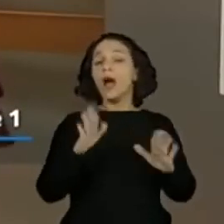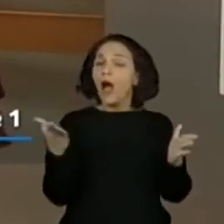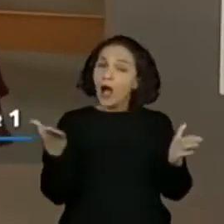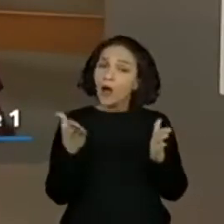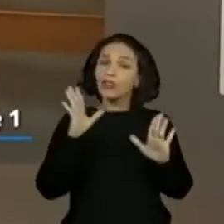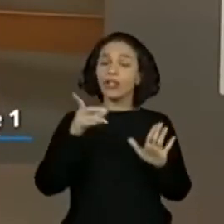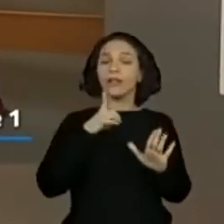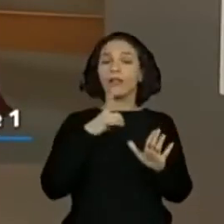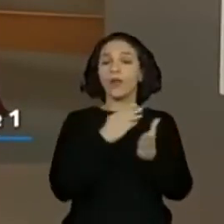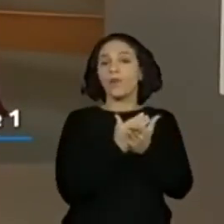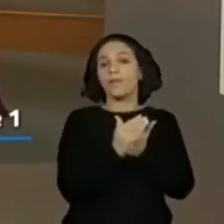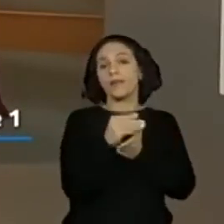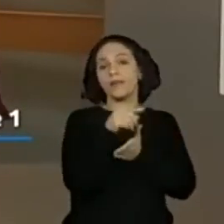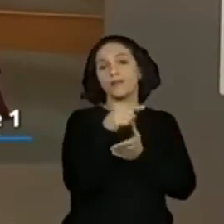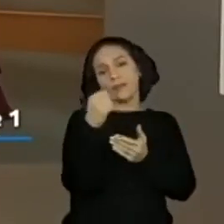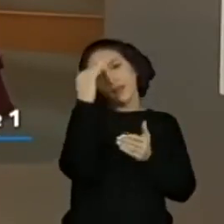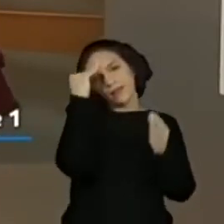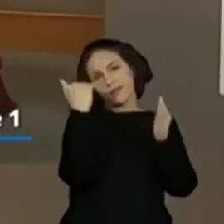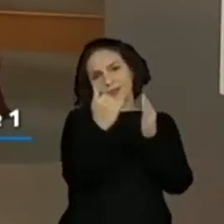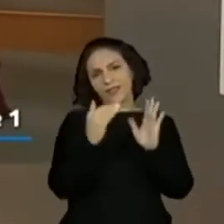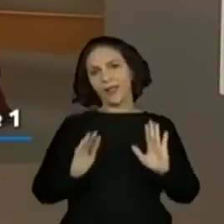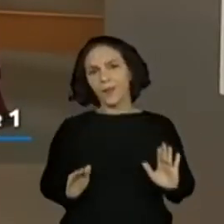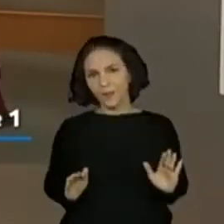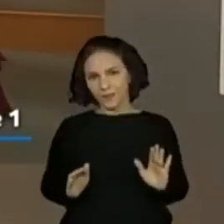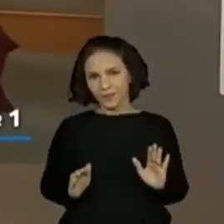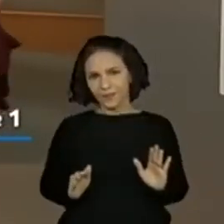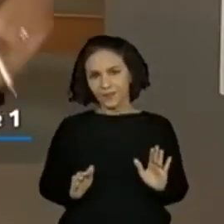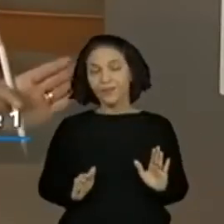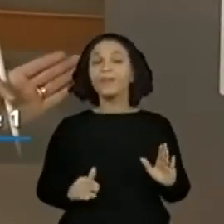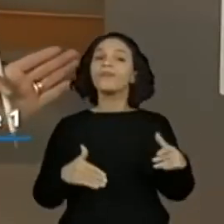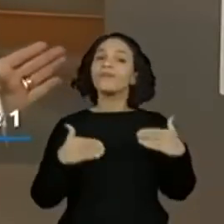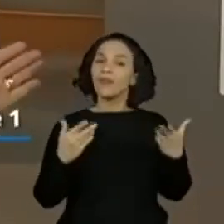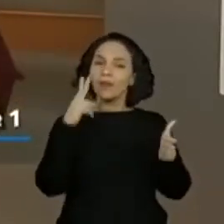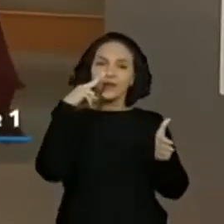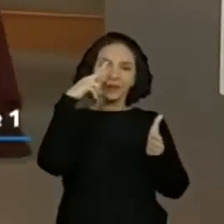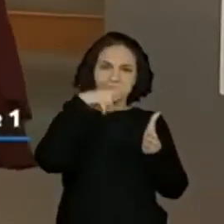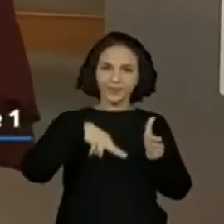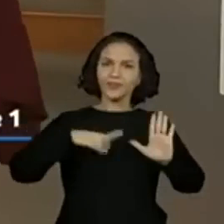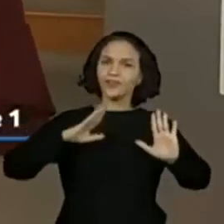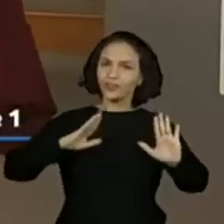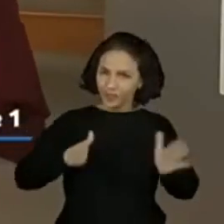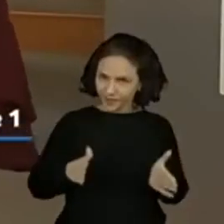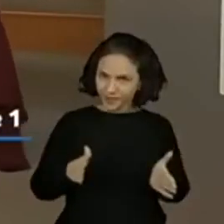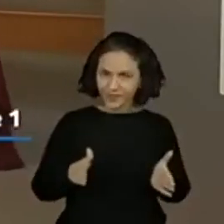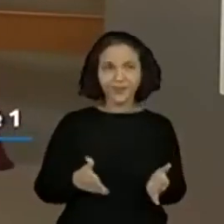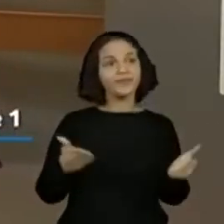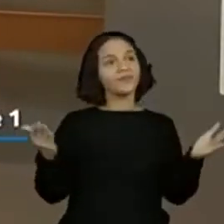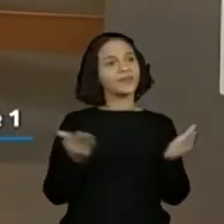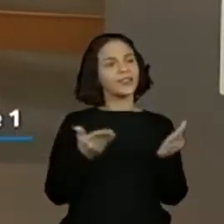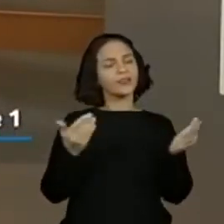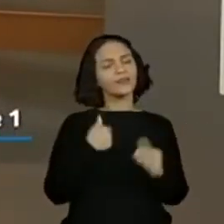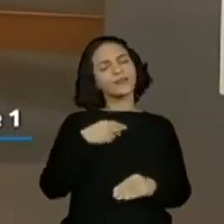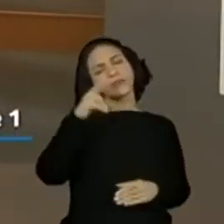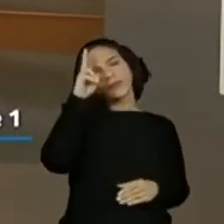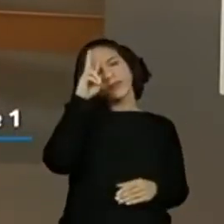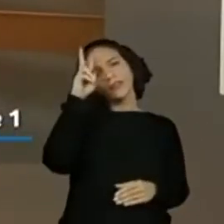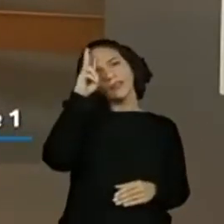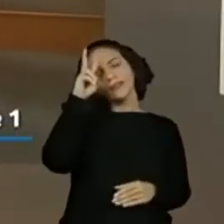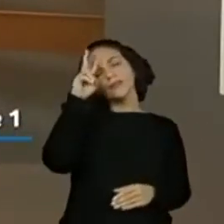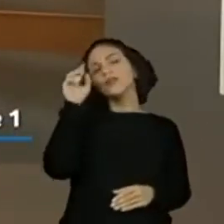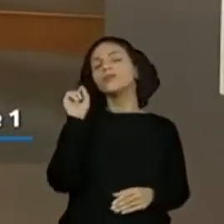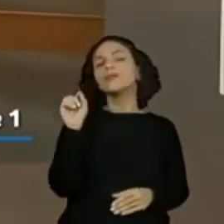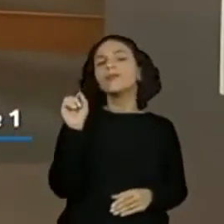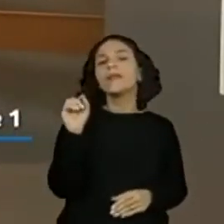parte. Para isso, é importante. Já fizemos a leitura. Nós vamos resgatar os